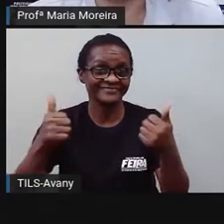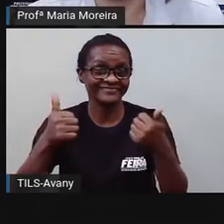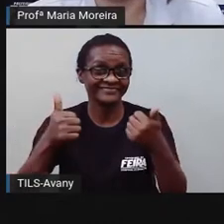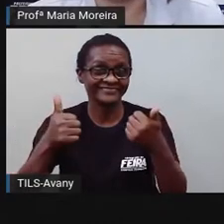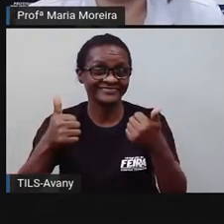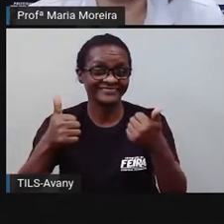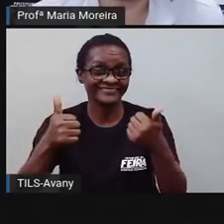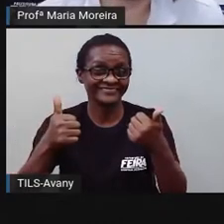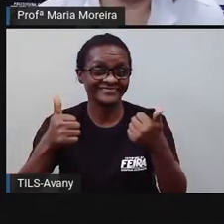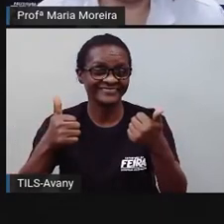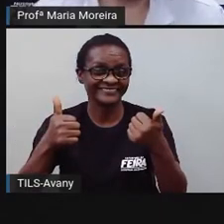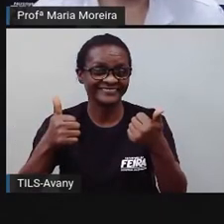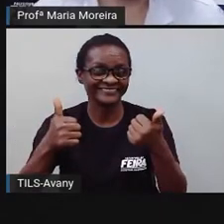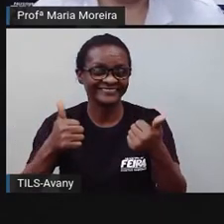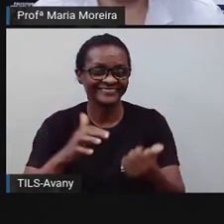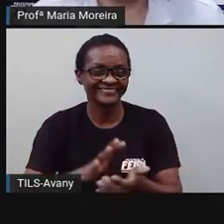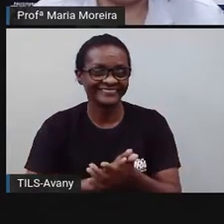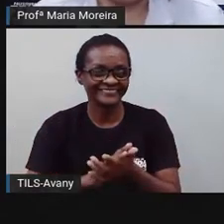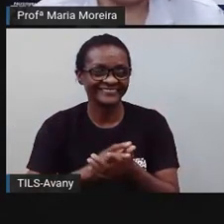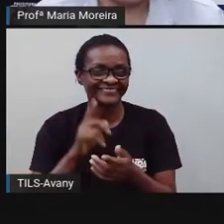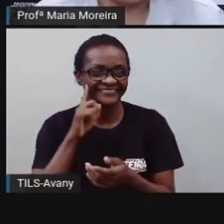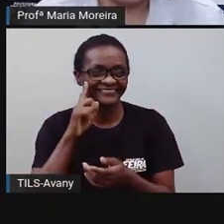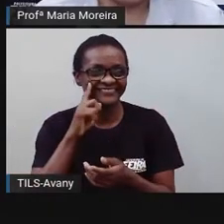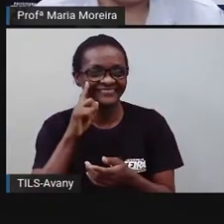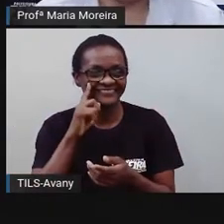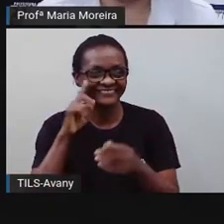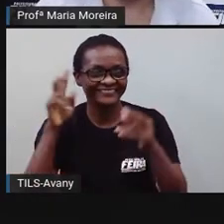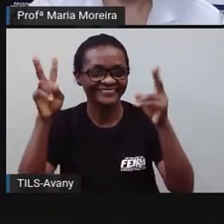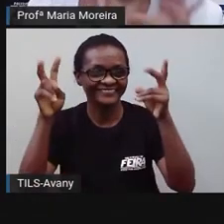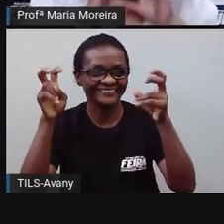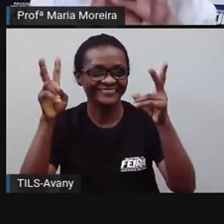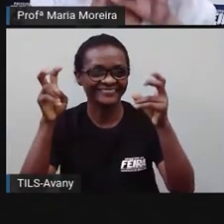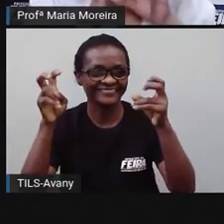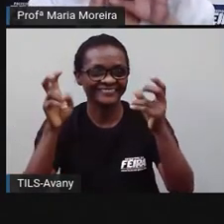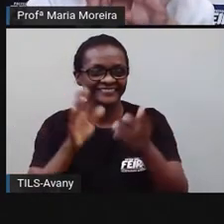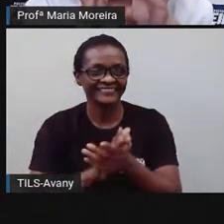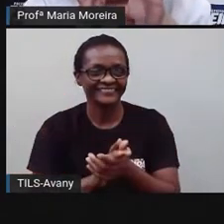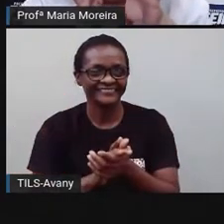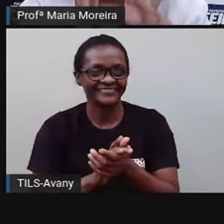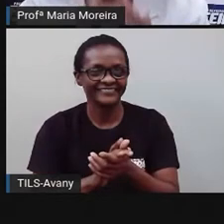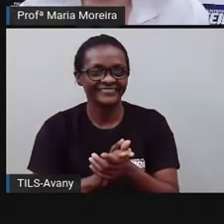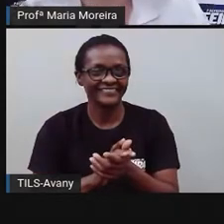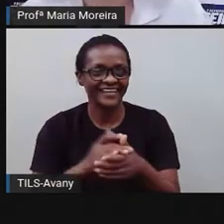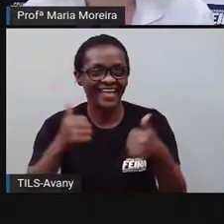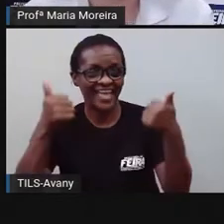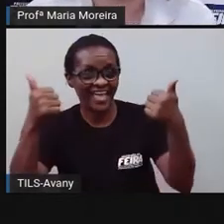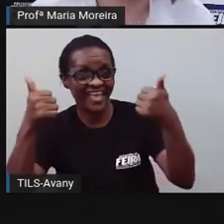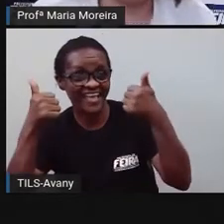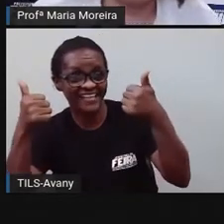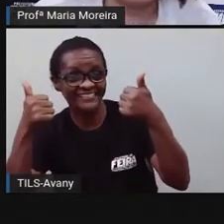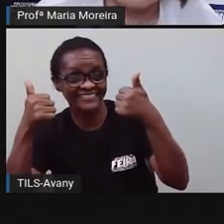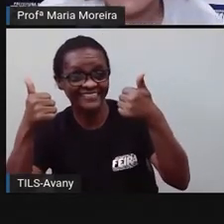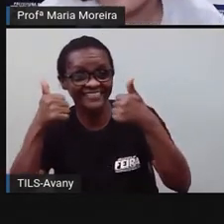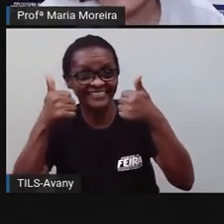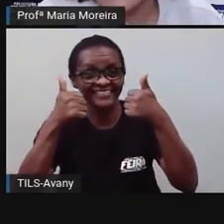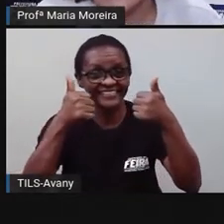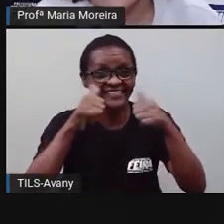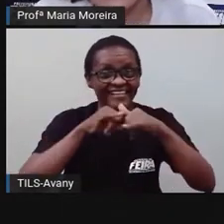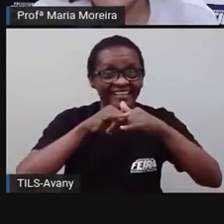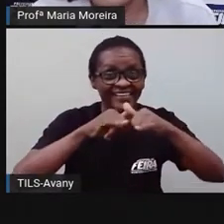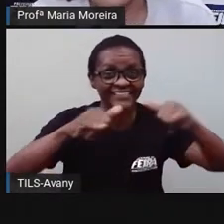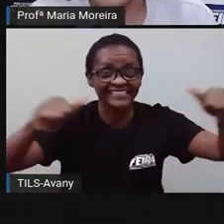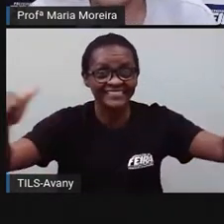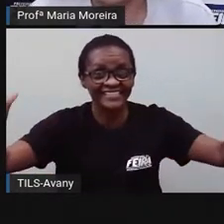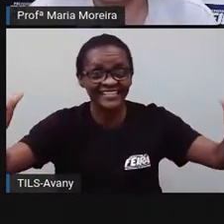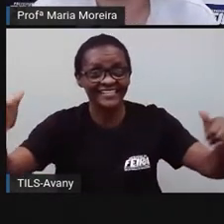slide? Aê! Olha só o tema de hoje. Extra, extra! Notícias na